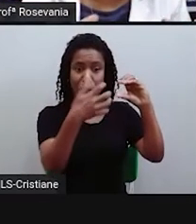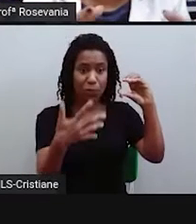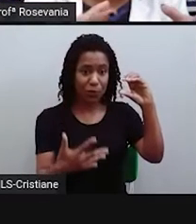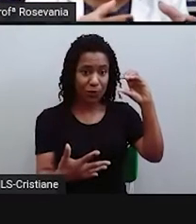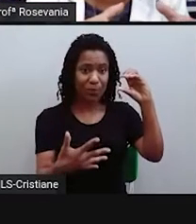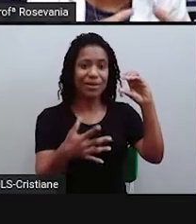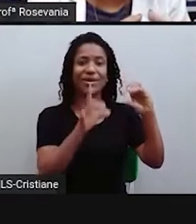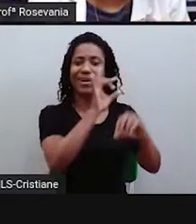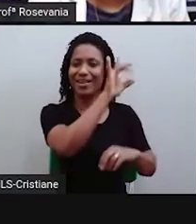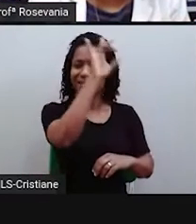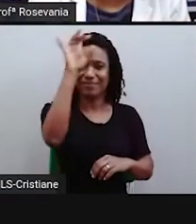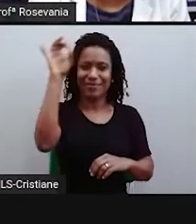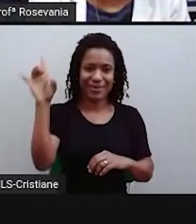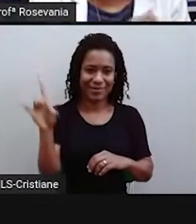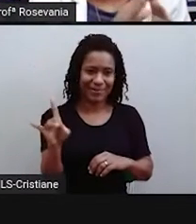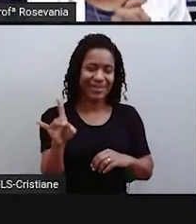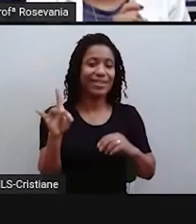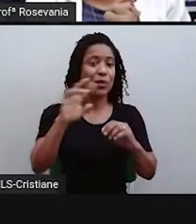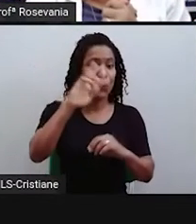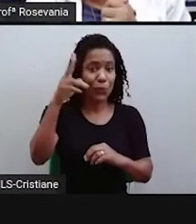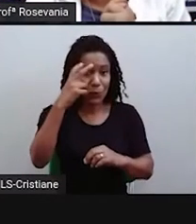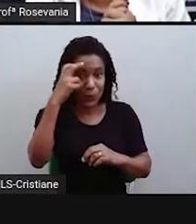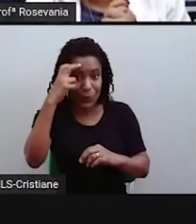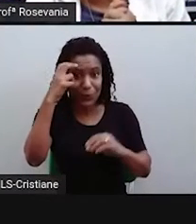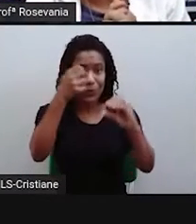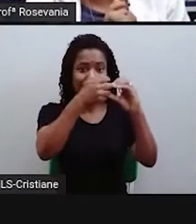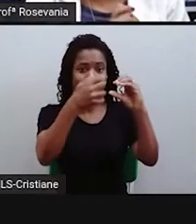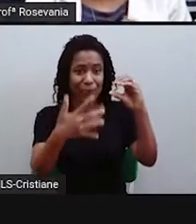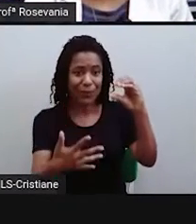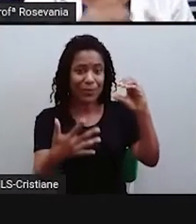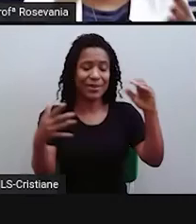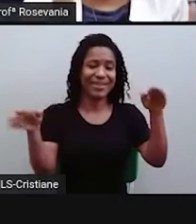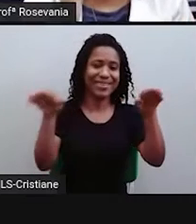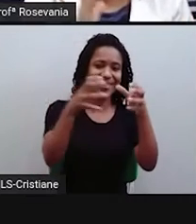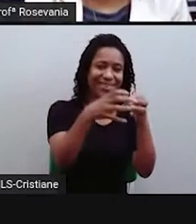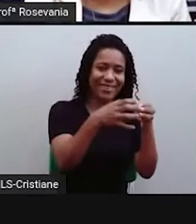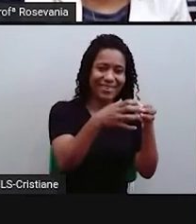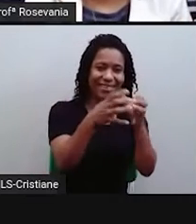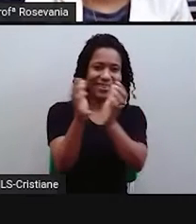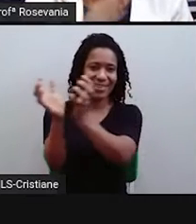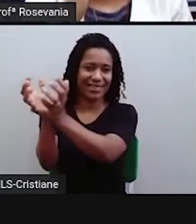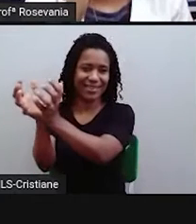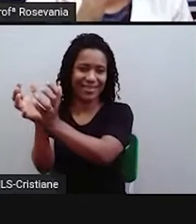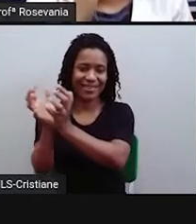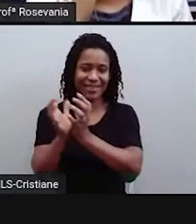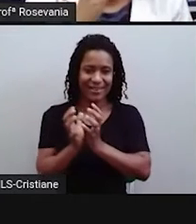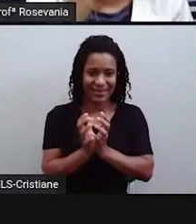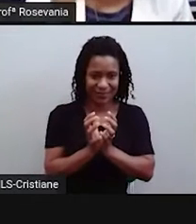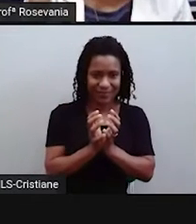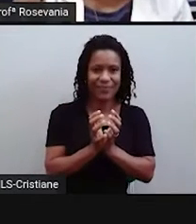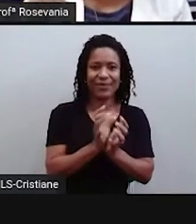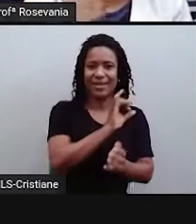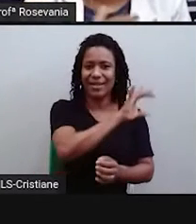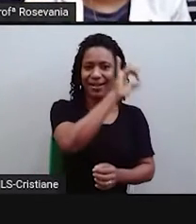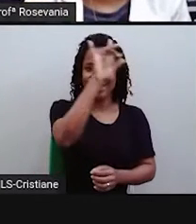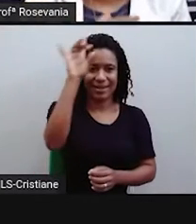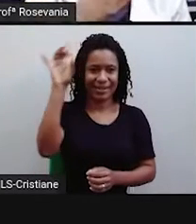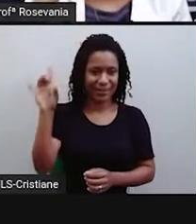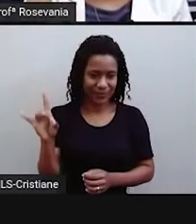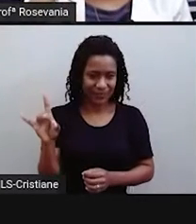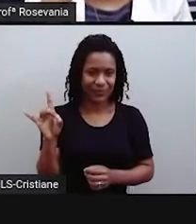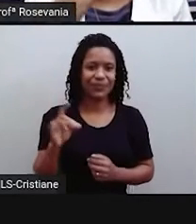mesmas características, nós vamos agrupando no mesmo cantinho. Então, bora lá ver, isso significa, o que que significa